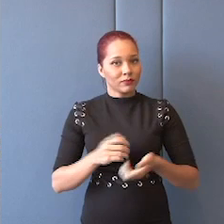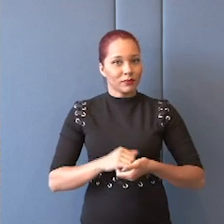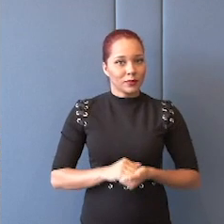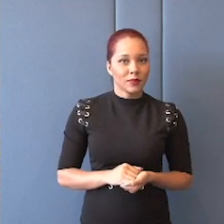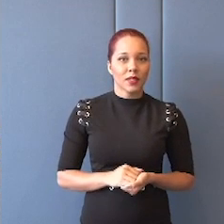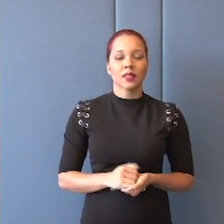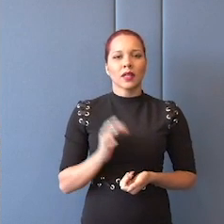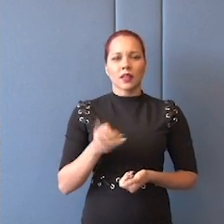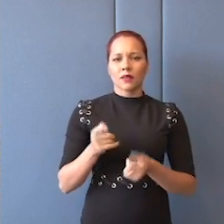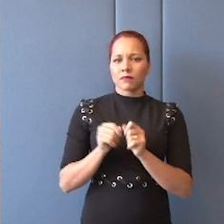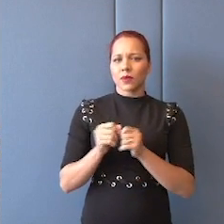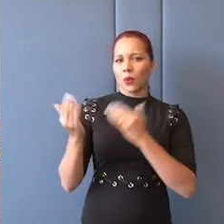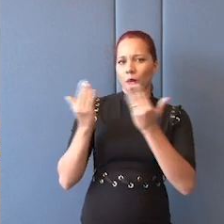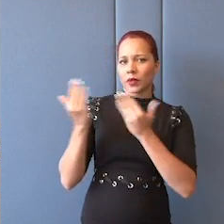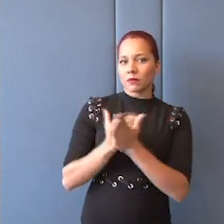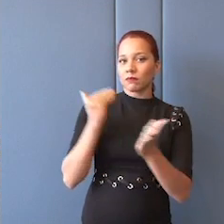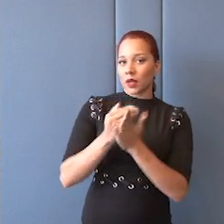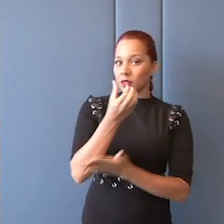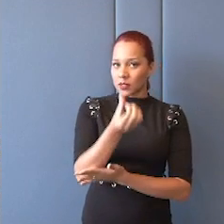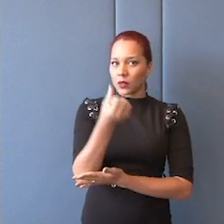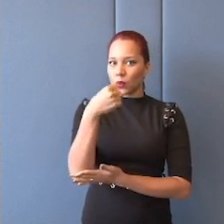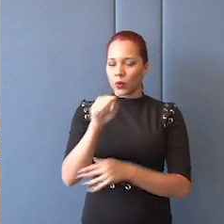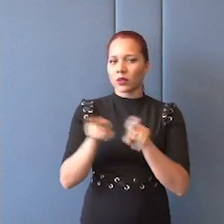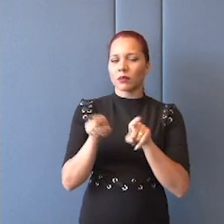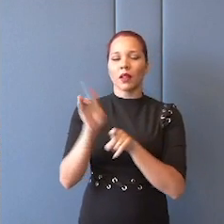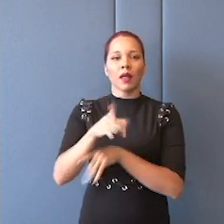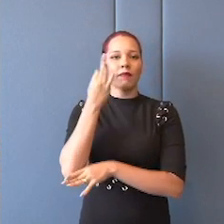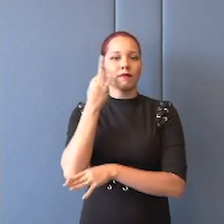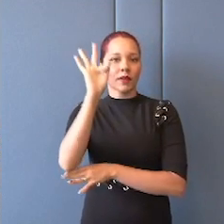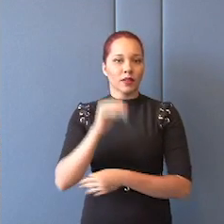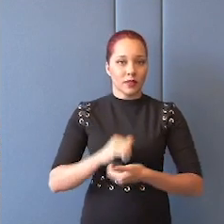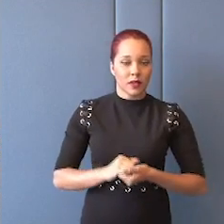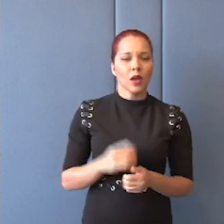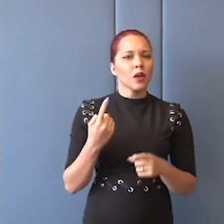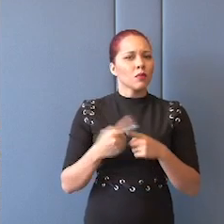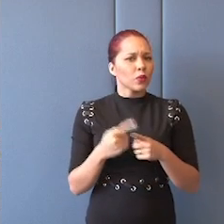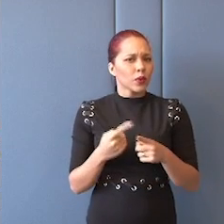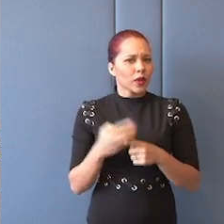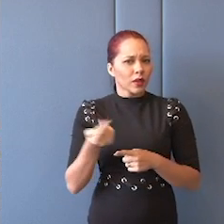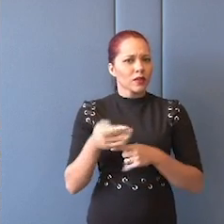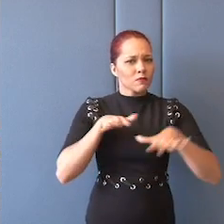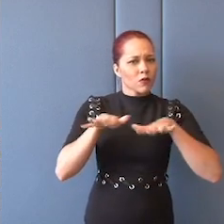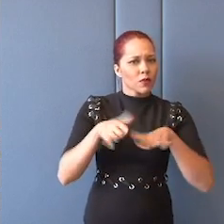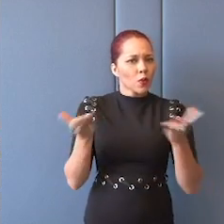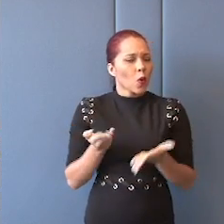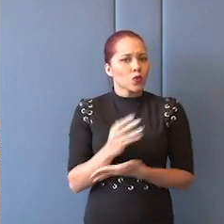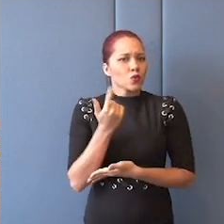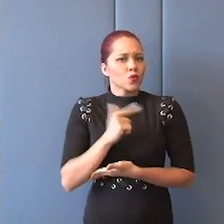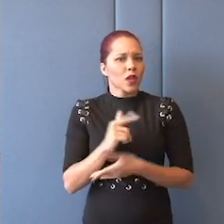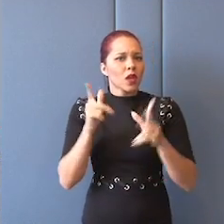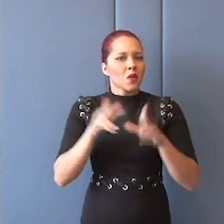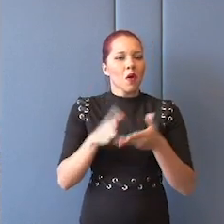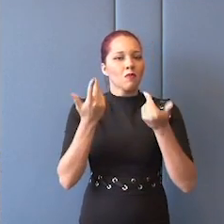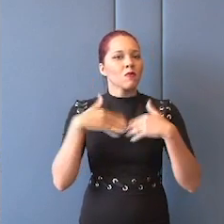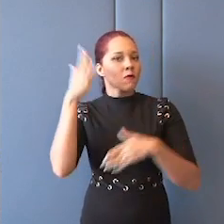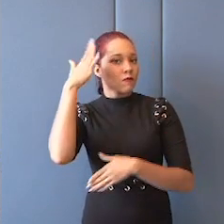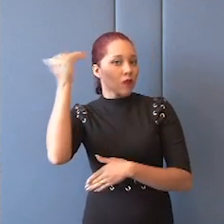E é comparando com o maio de 68 também, na França. Por que esse movimento hoje não ganha aquele glamour